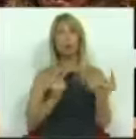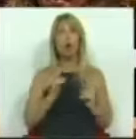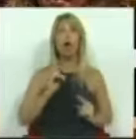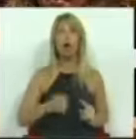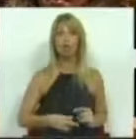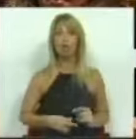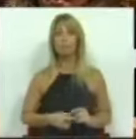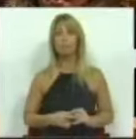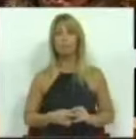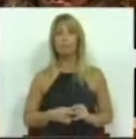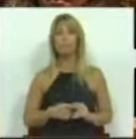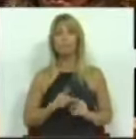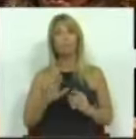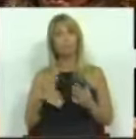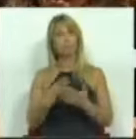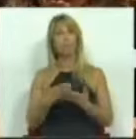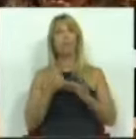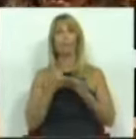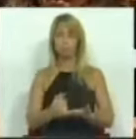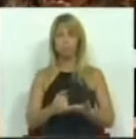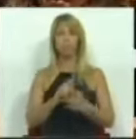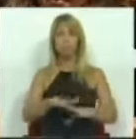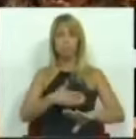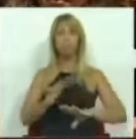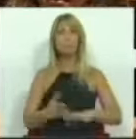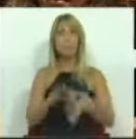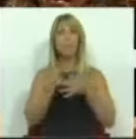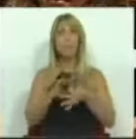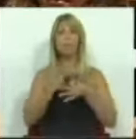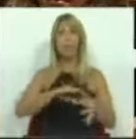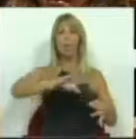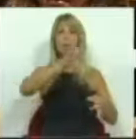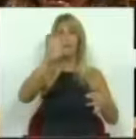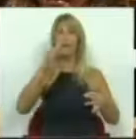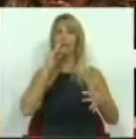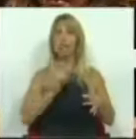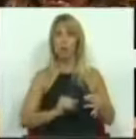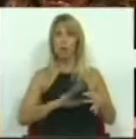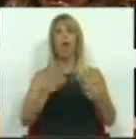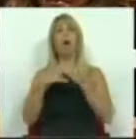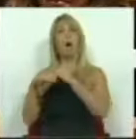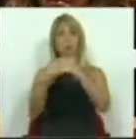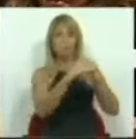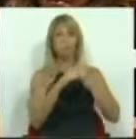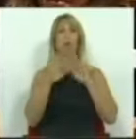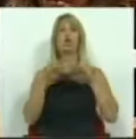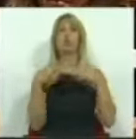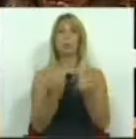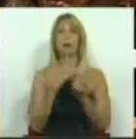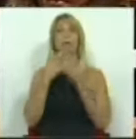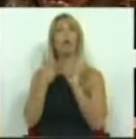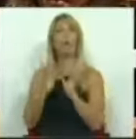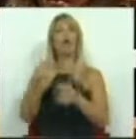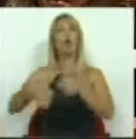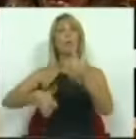contribuir para o reforço da coesão territorial e equidade social e favorecer a competitividade das